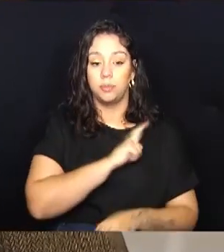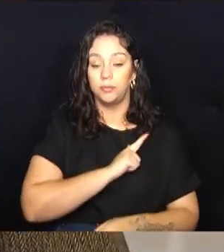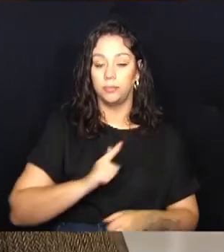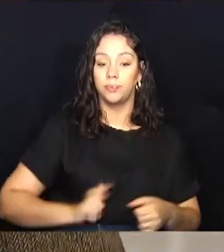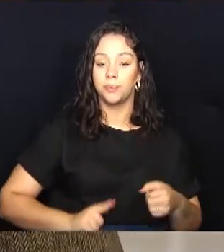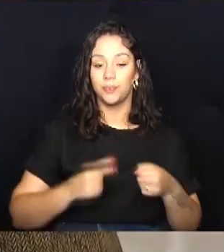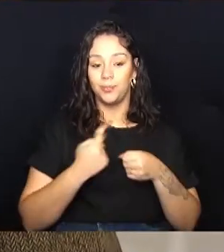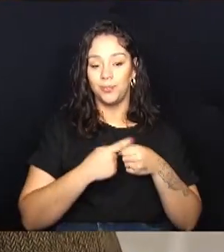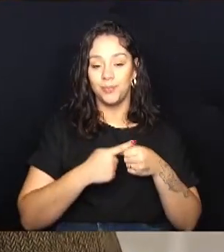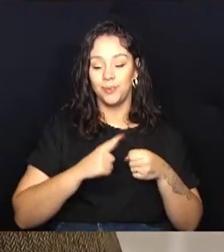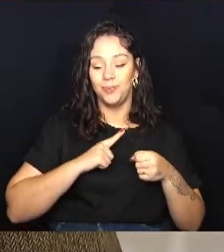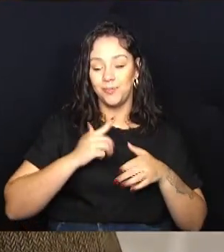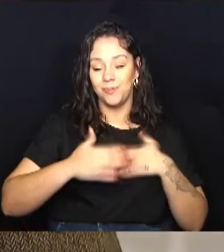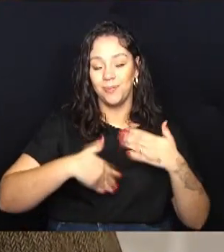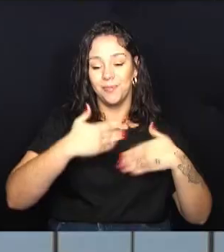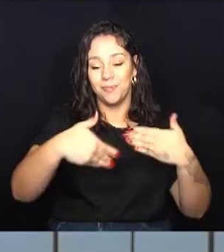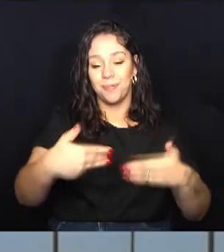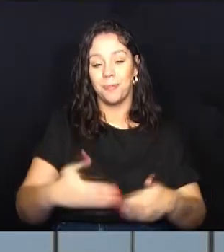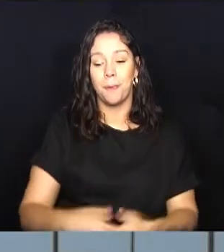caminhar.